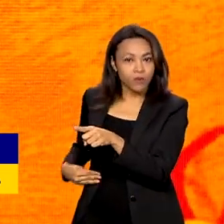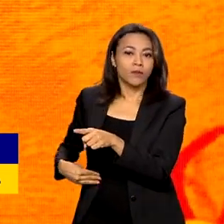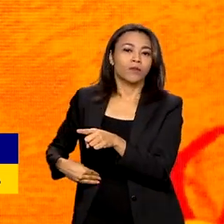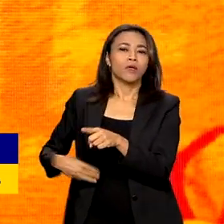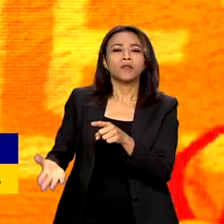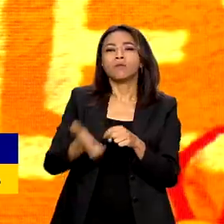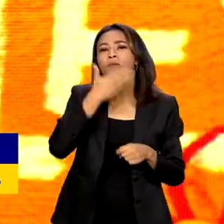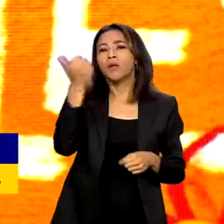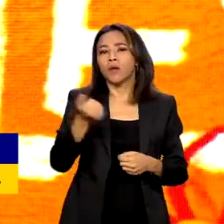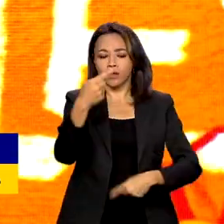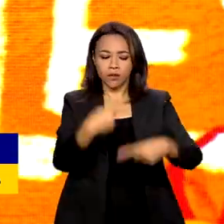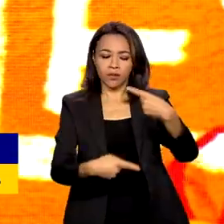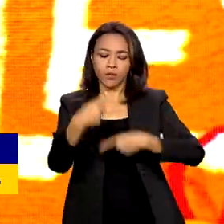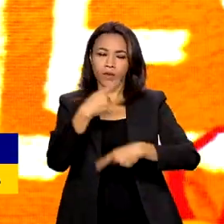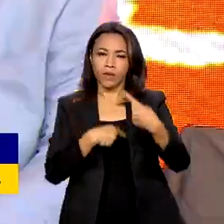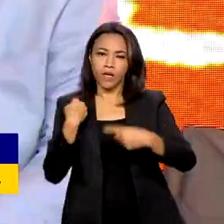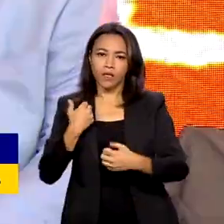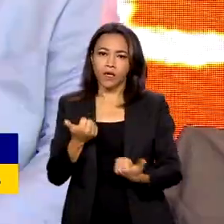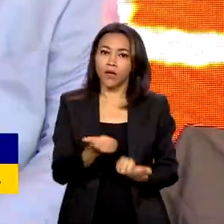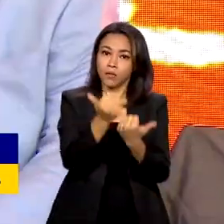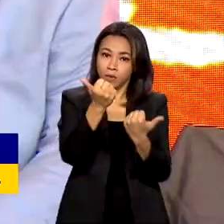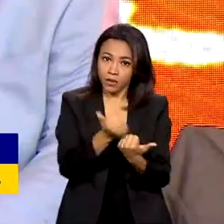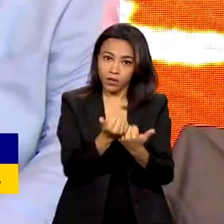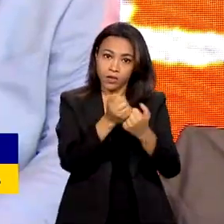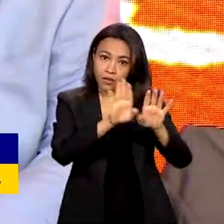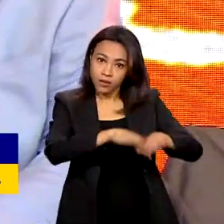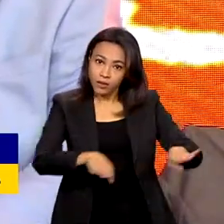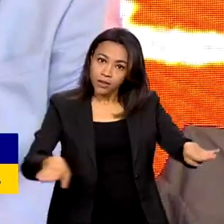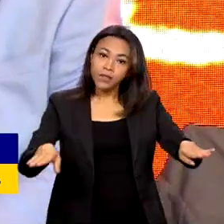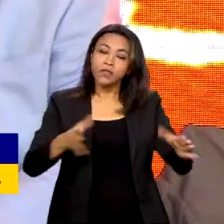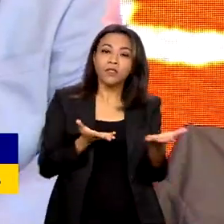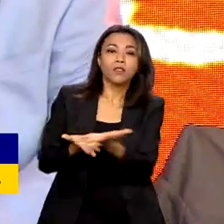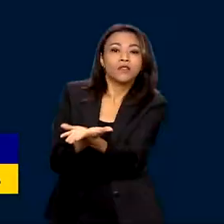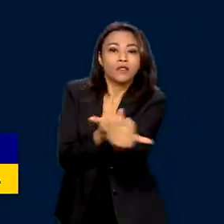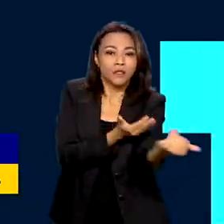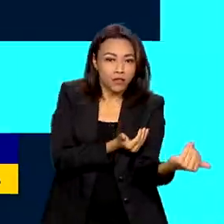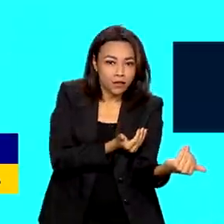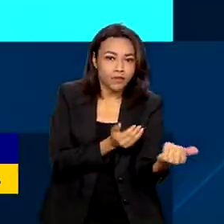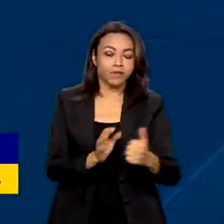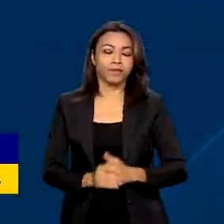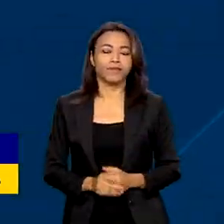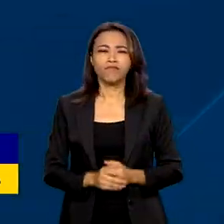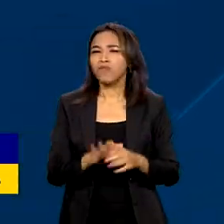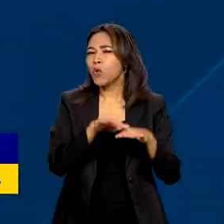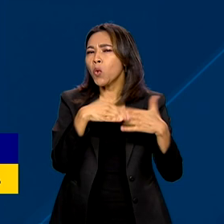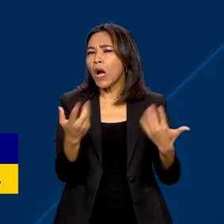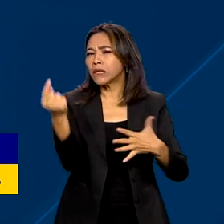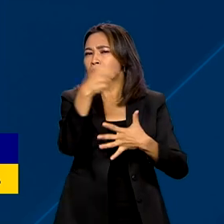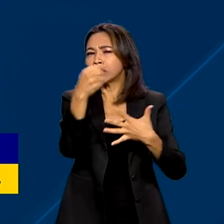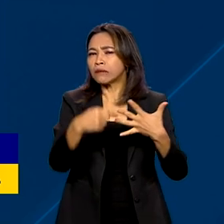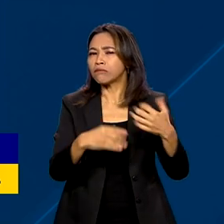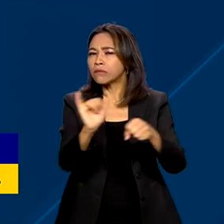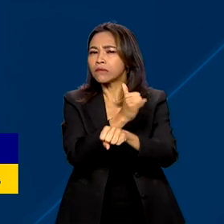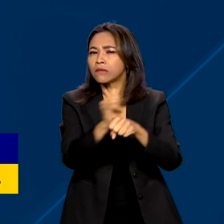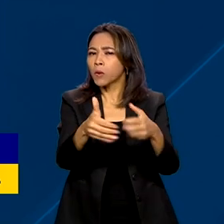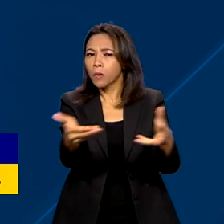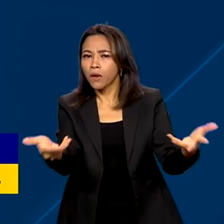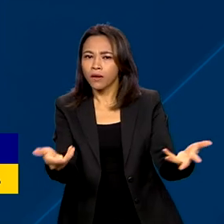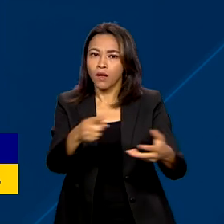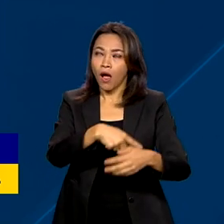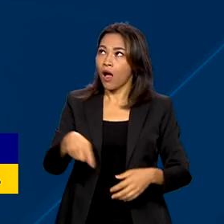em benefício da nossa infância e da nossa juventude. Entre as medidas anunciadas estão